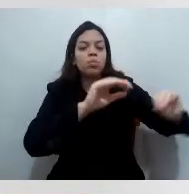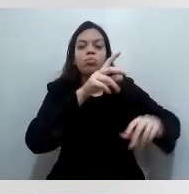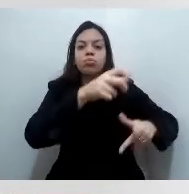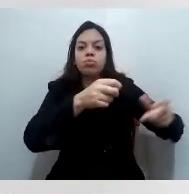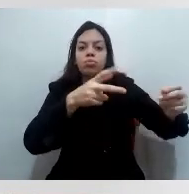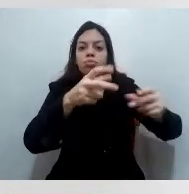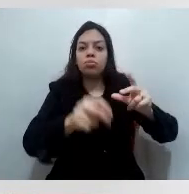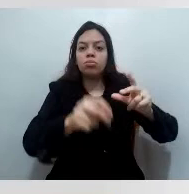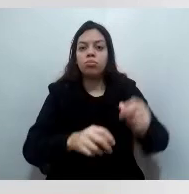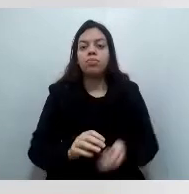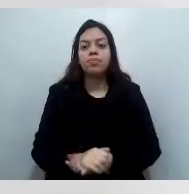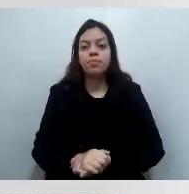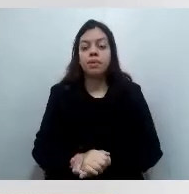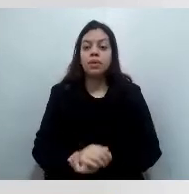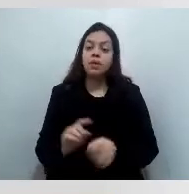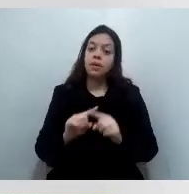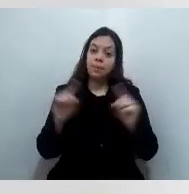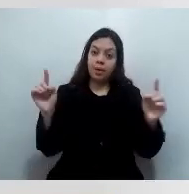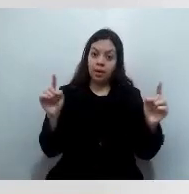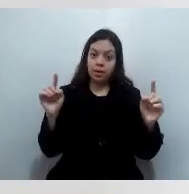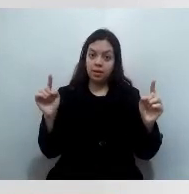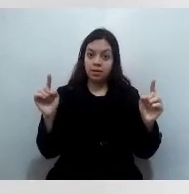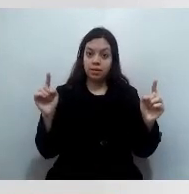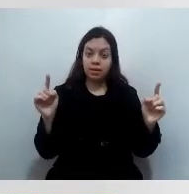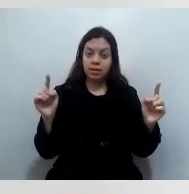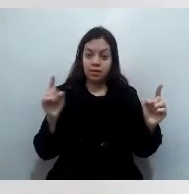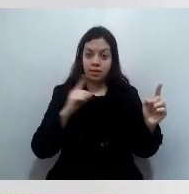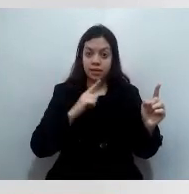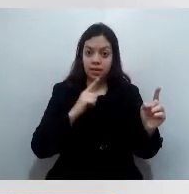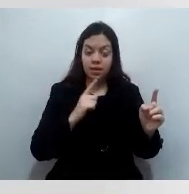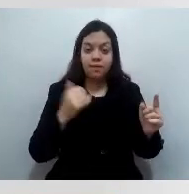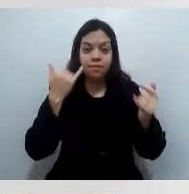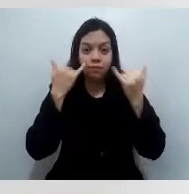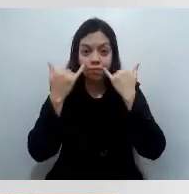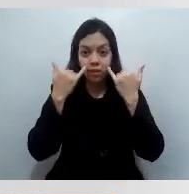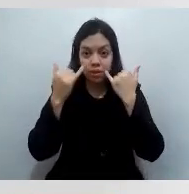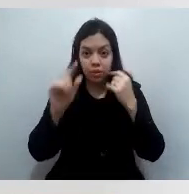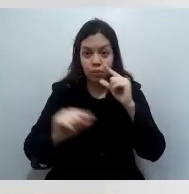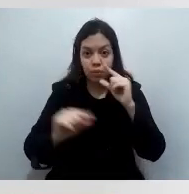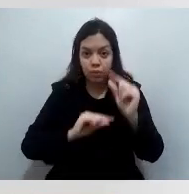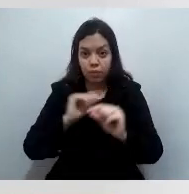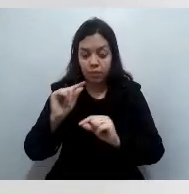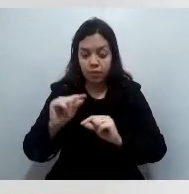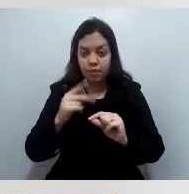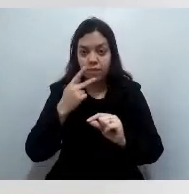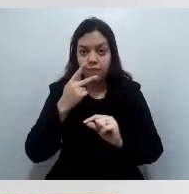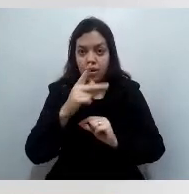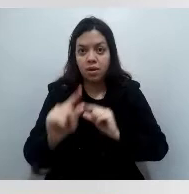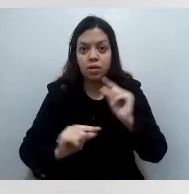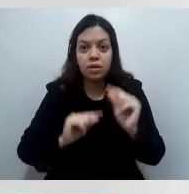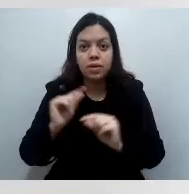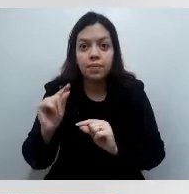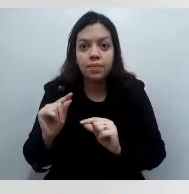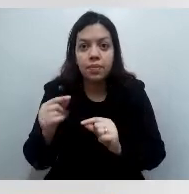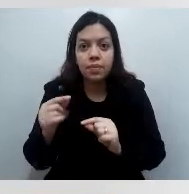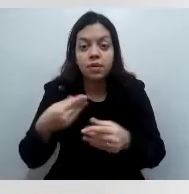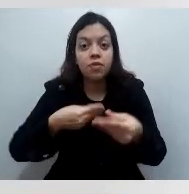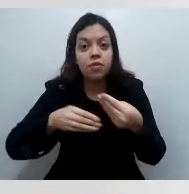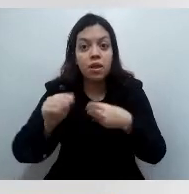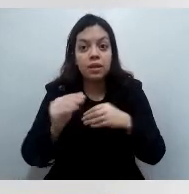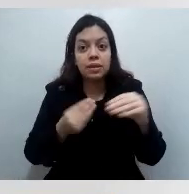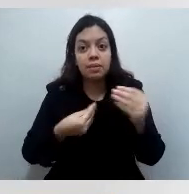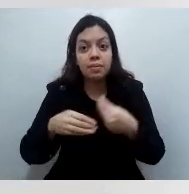afirmando a possibilidade do Estado flexibilizar essas doses. Então, nós vamos